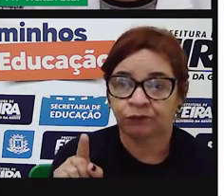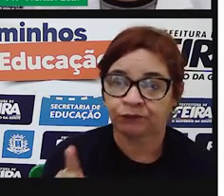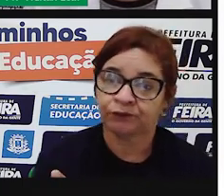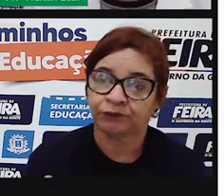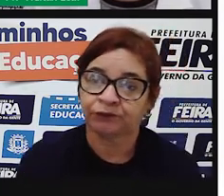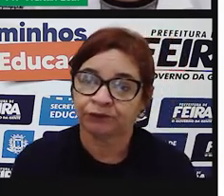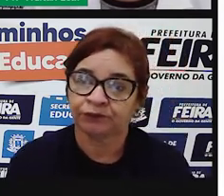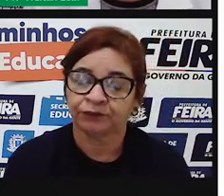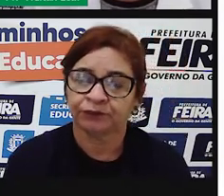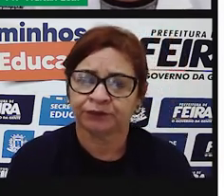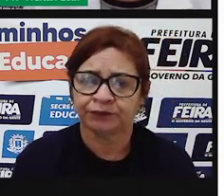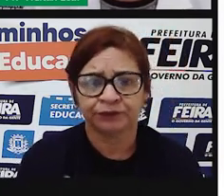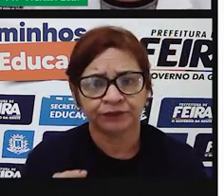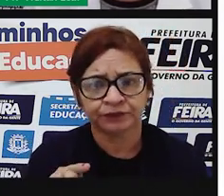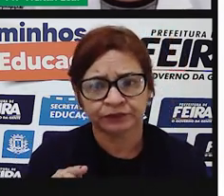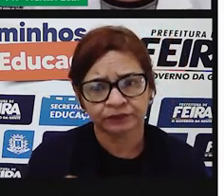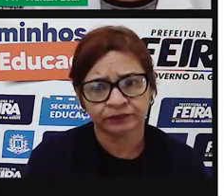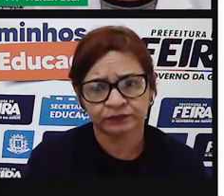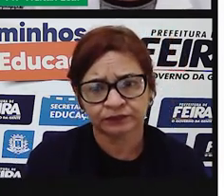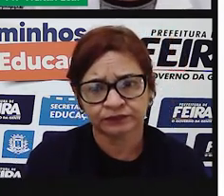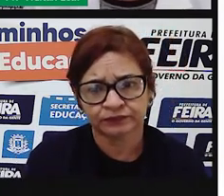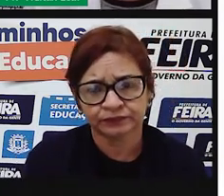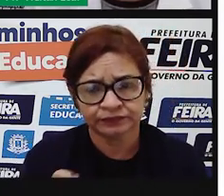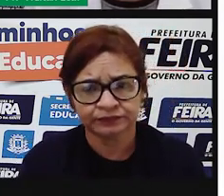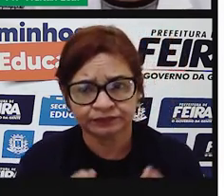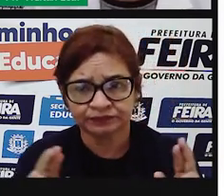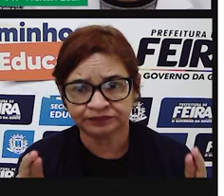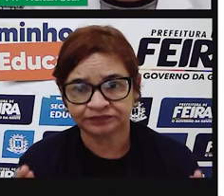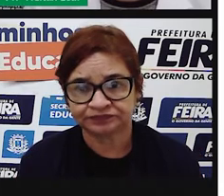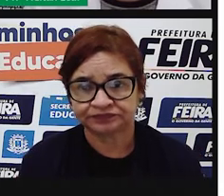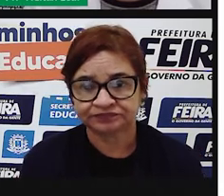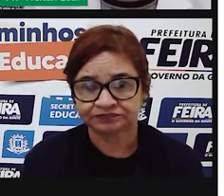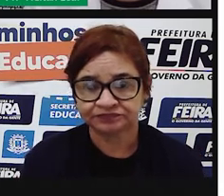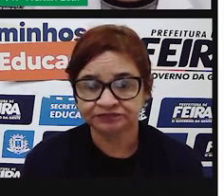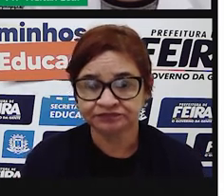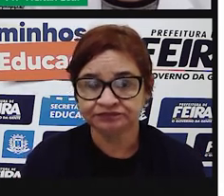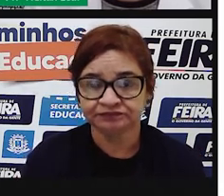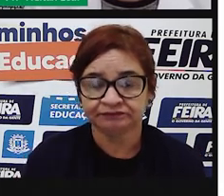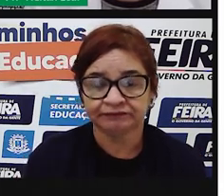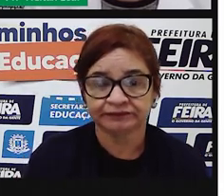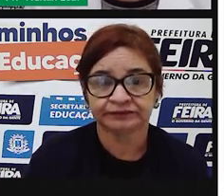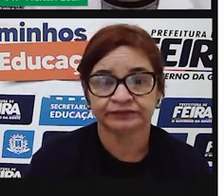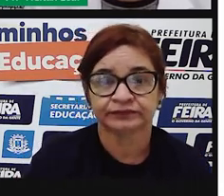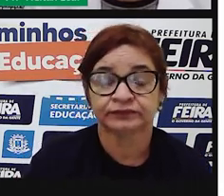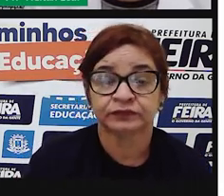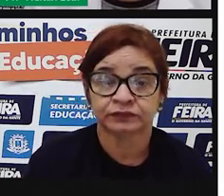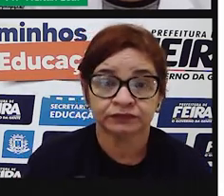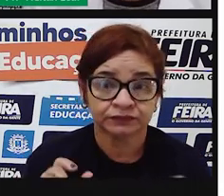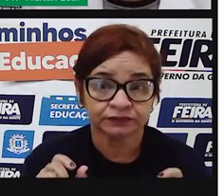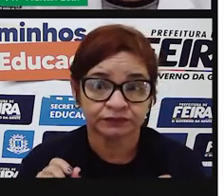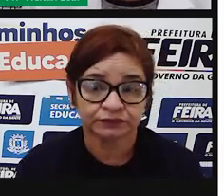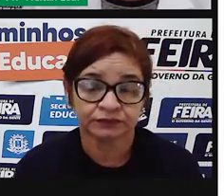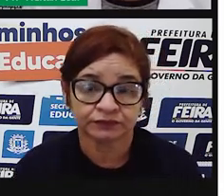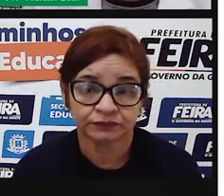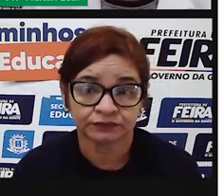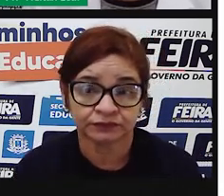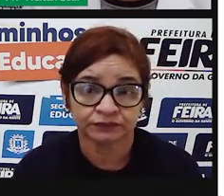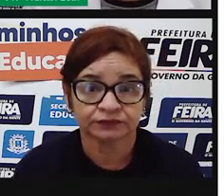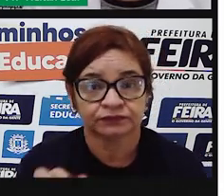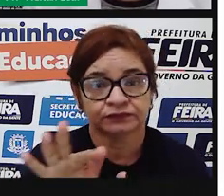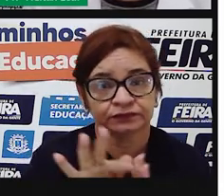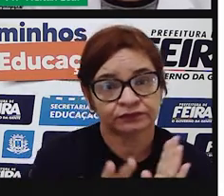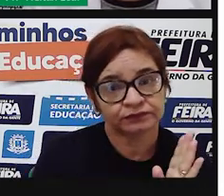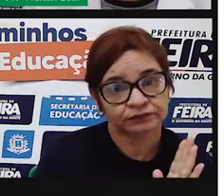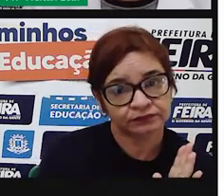está sendo utilizada de uma forma diferente daquela que ela é utilizada dentro do texto.